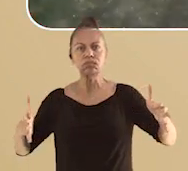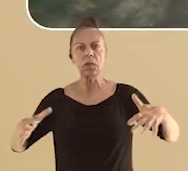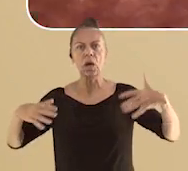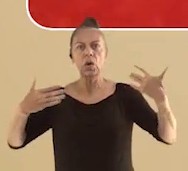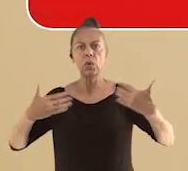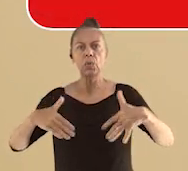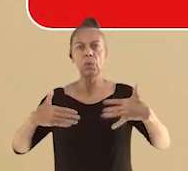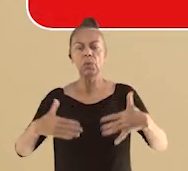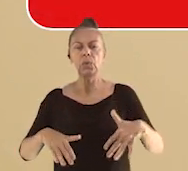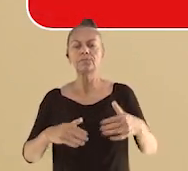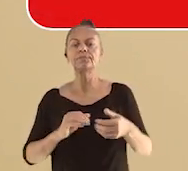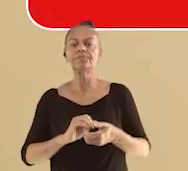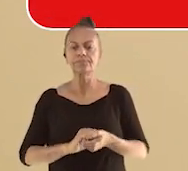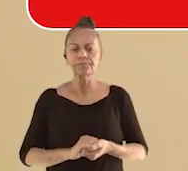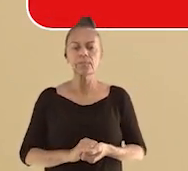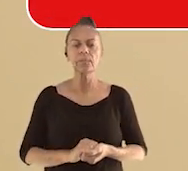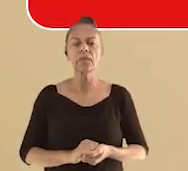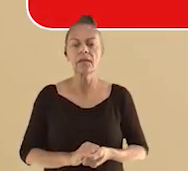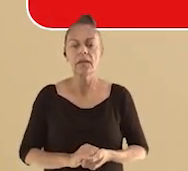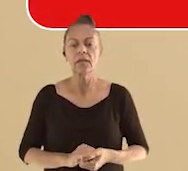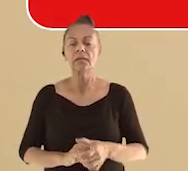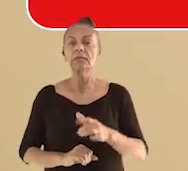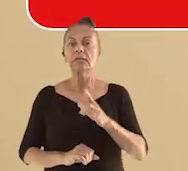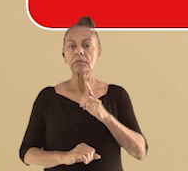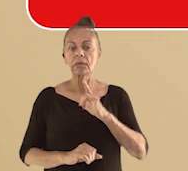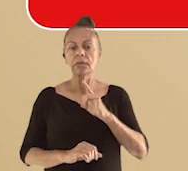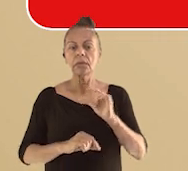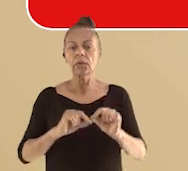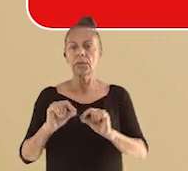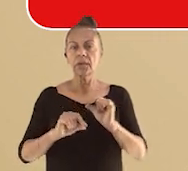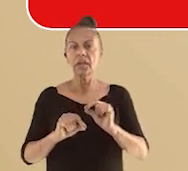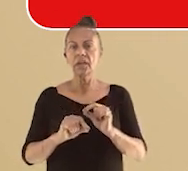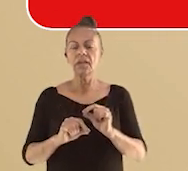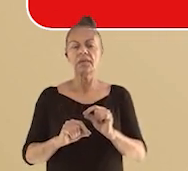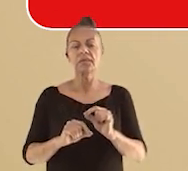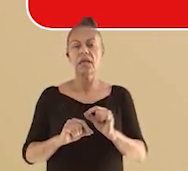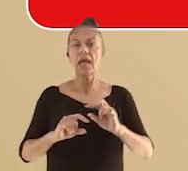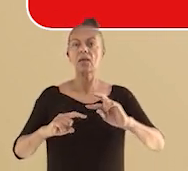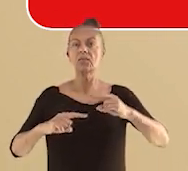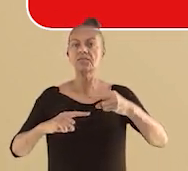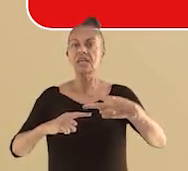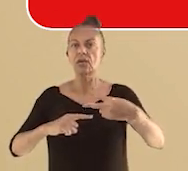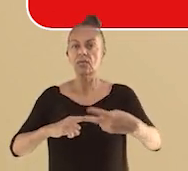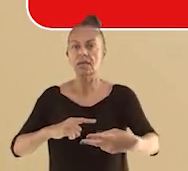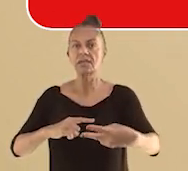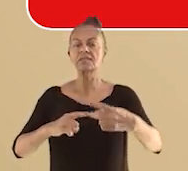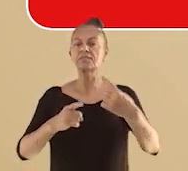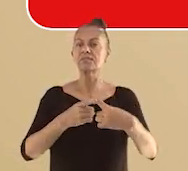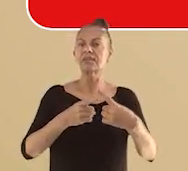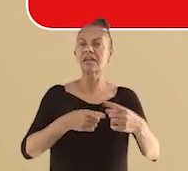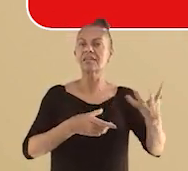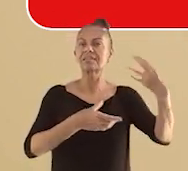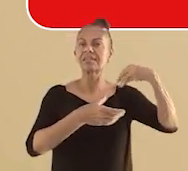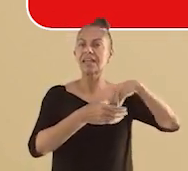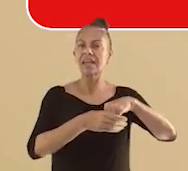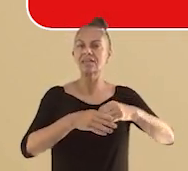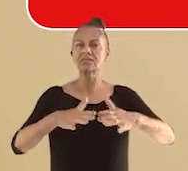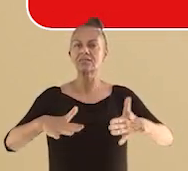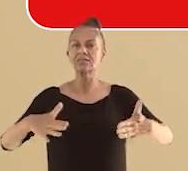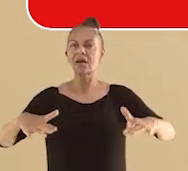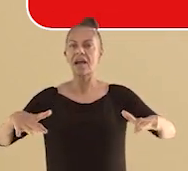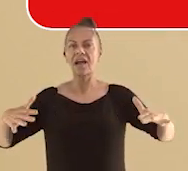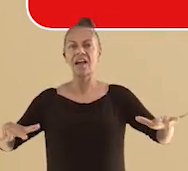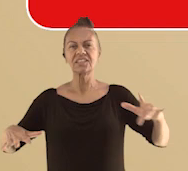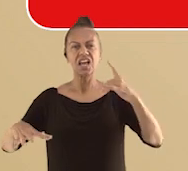inferiores a 5 milímetros de diâmetro. Os microplásticos são resultado do lixo plástico que está se